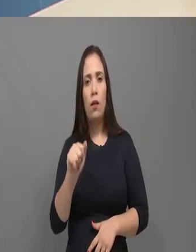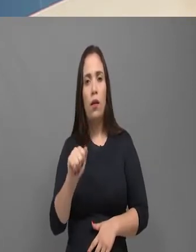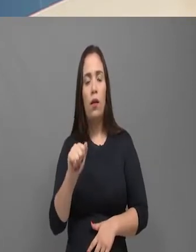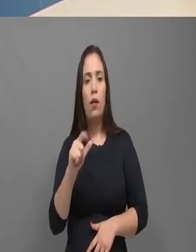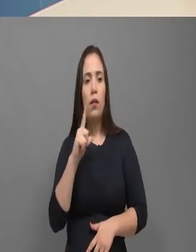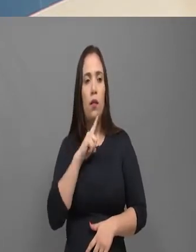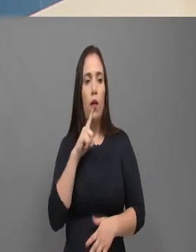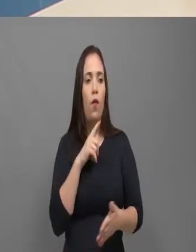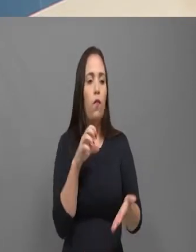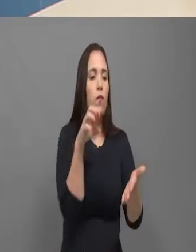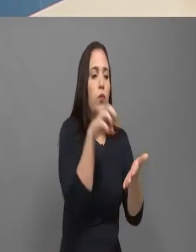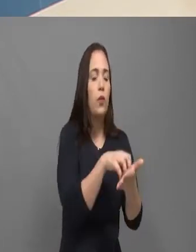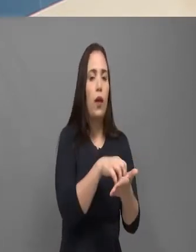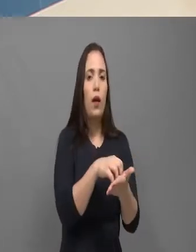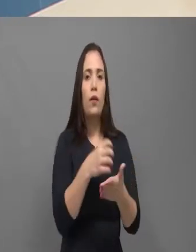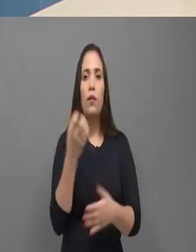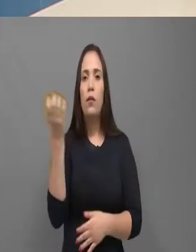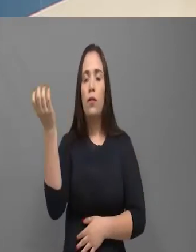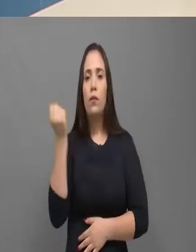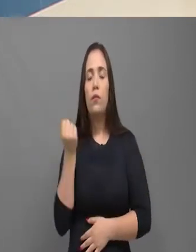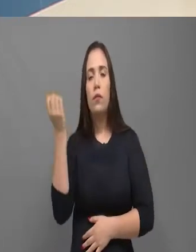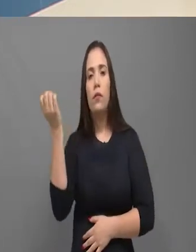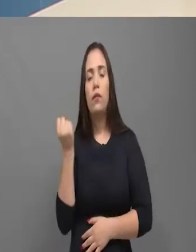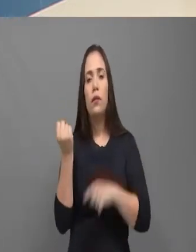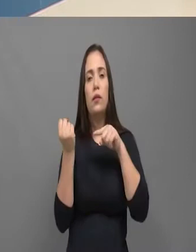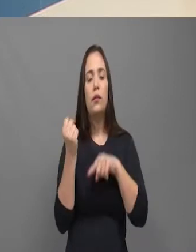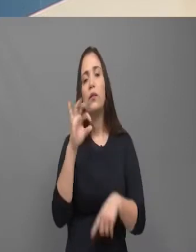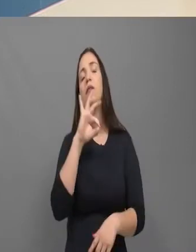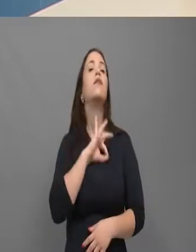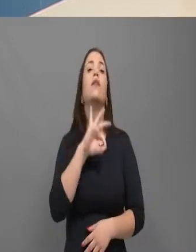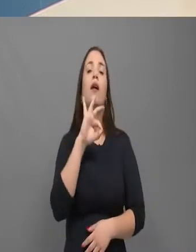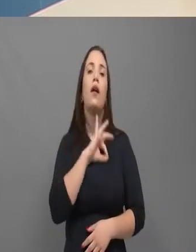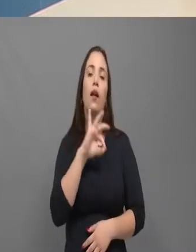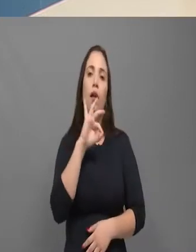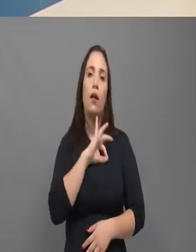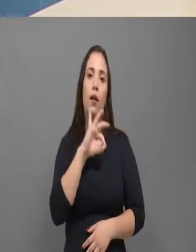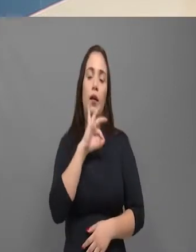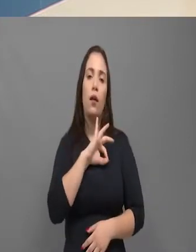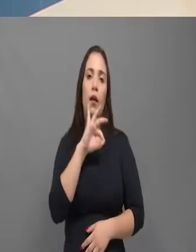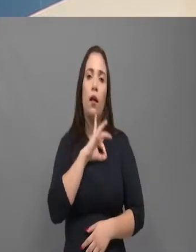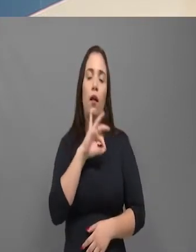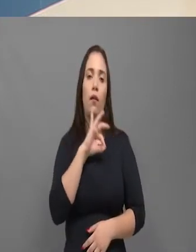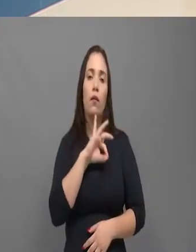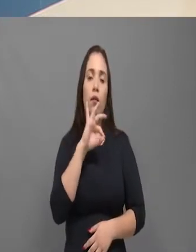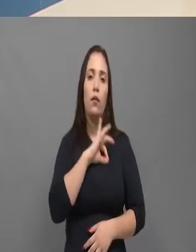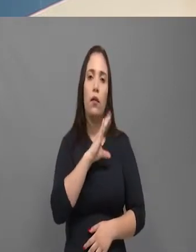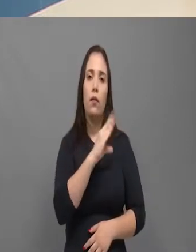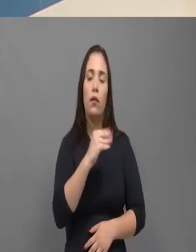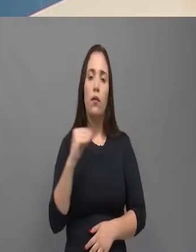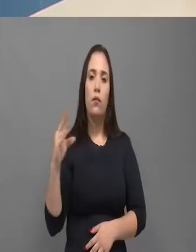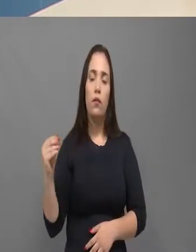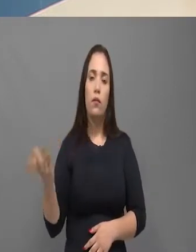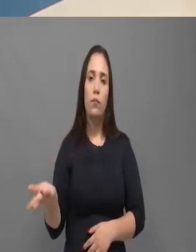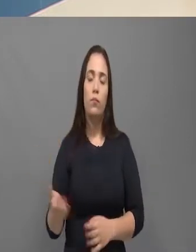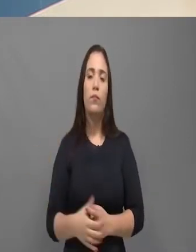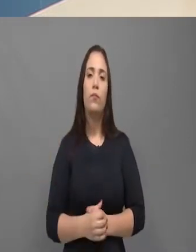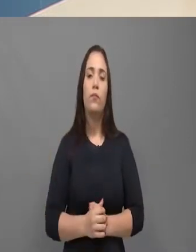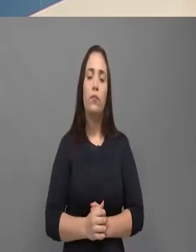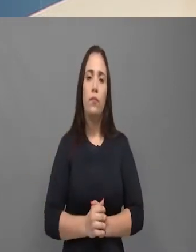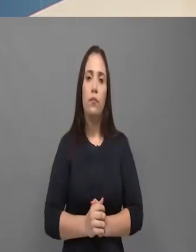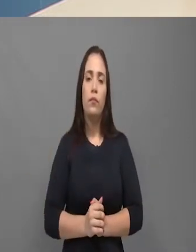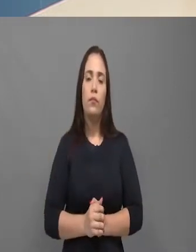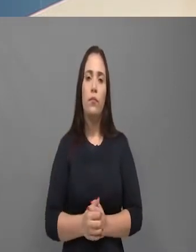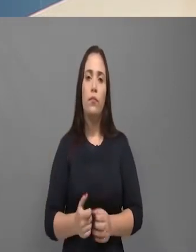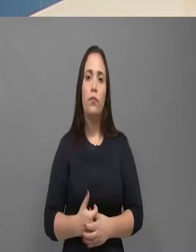responsabilidade. E aí, eu queria aqui fazer essa observação porque o Estado do Ceará, ele é um